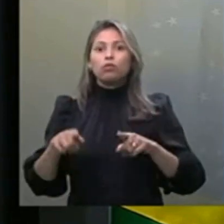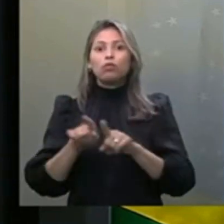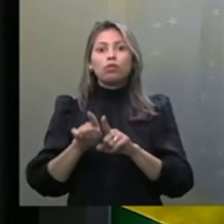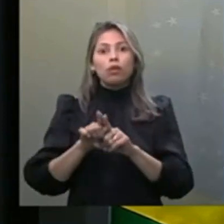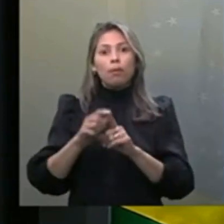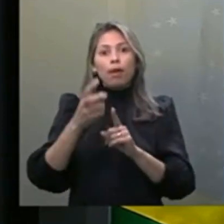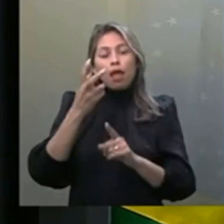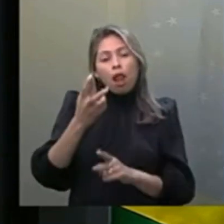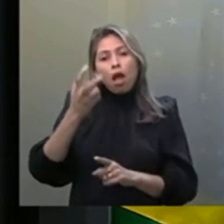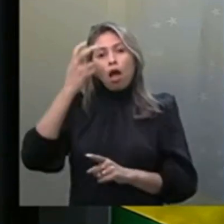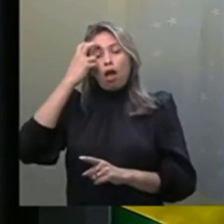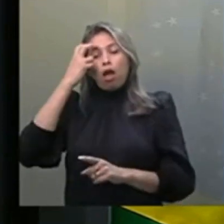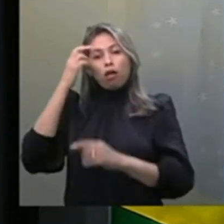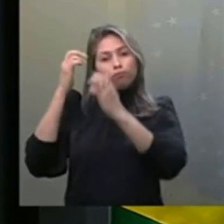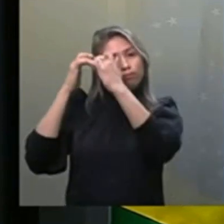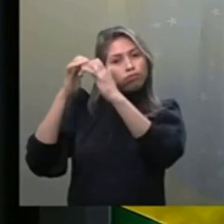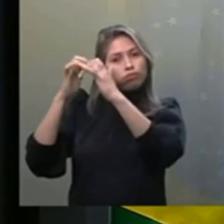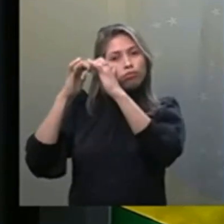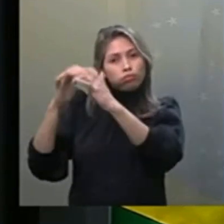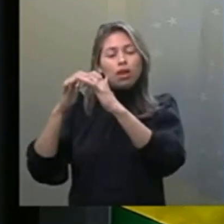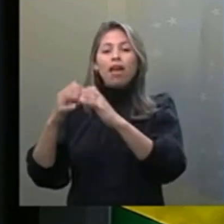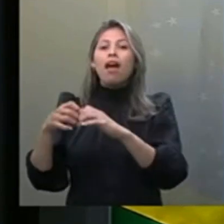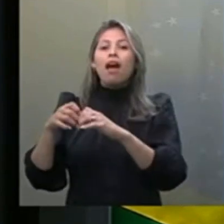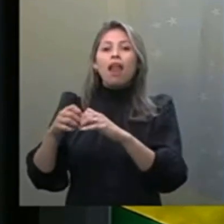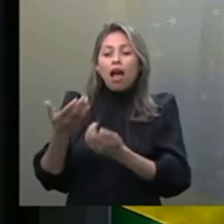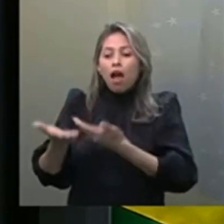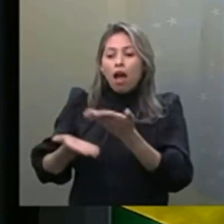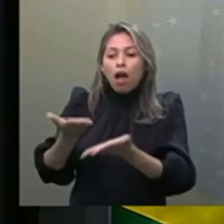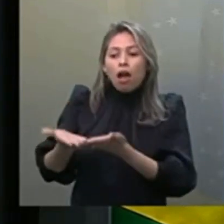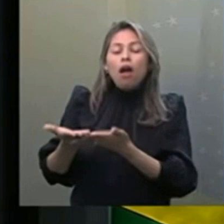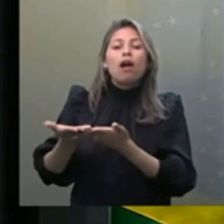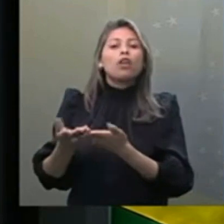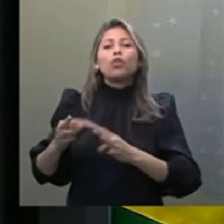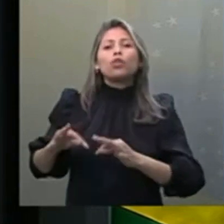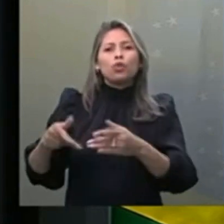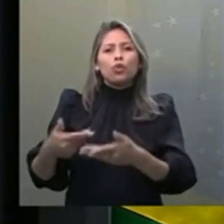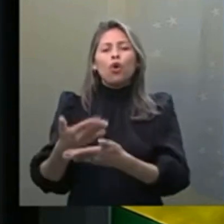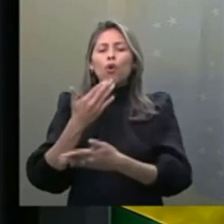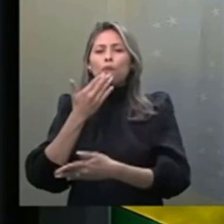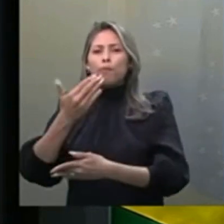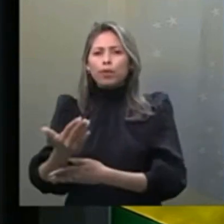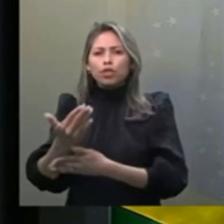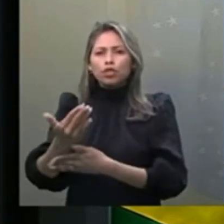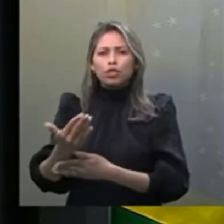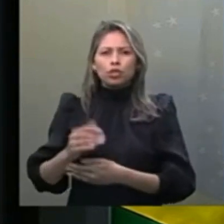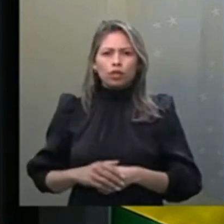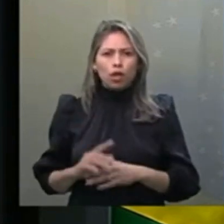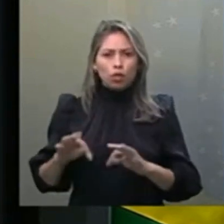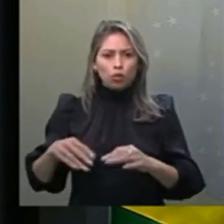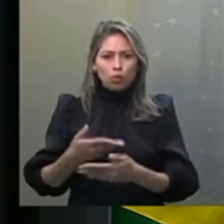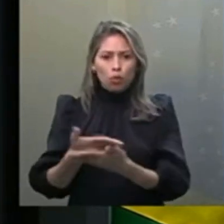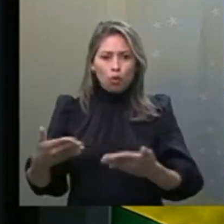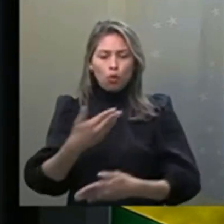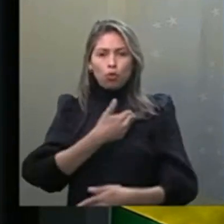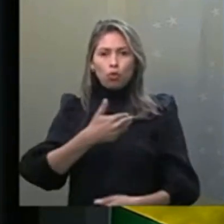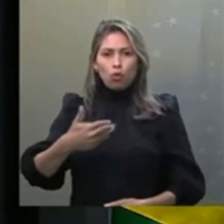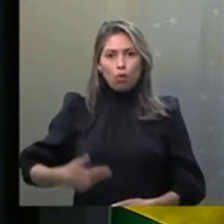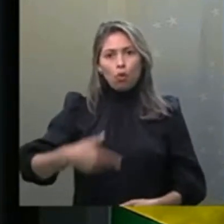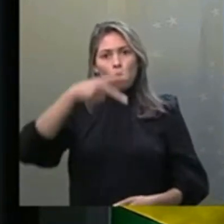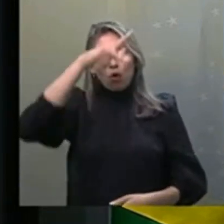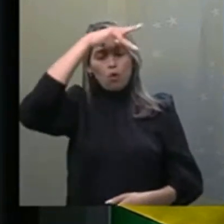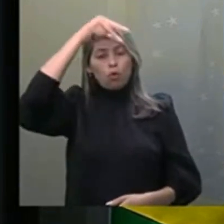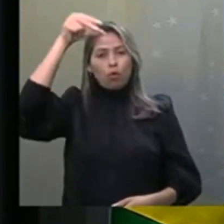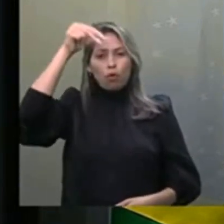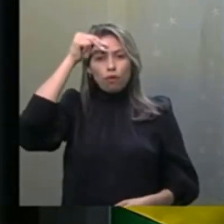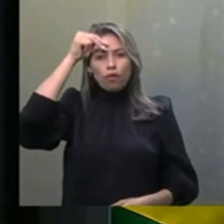preparação para intervir atendendo solicitação expressa vinda do governador do